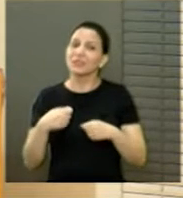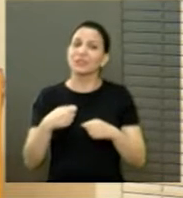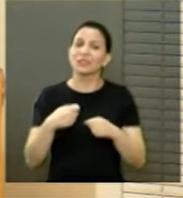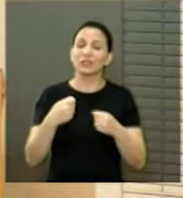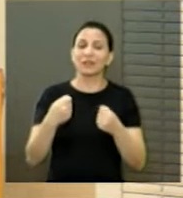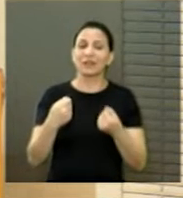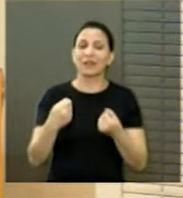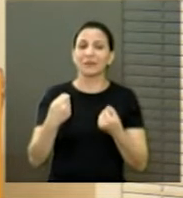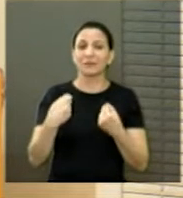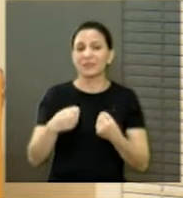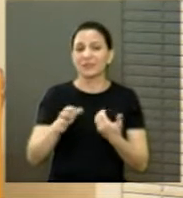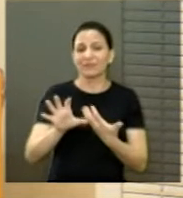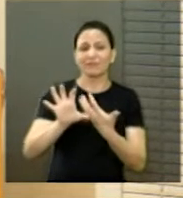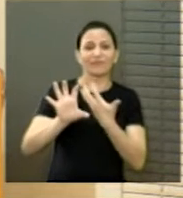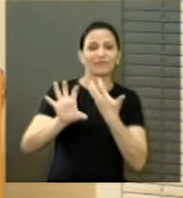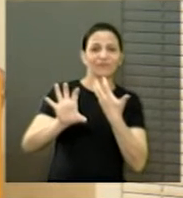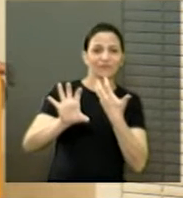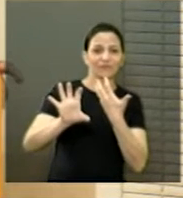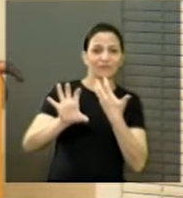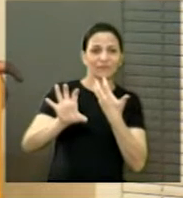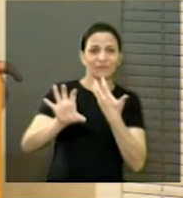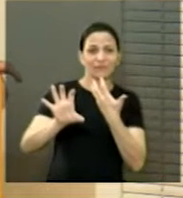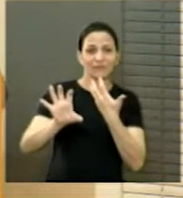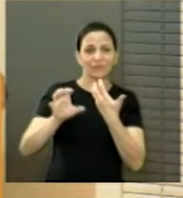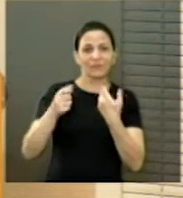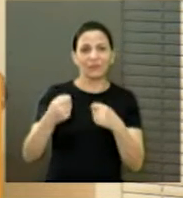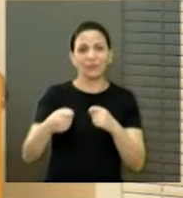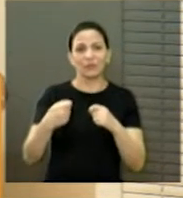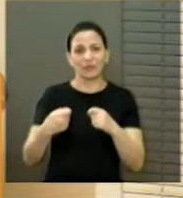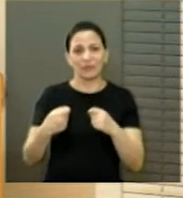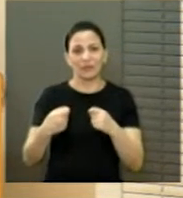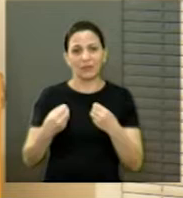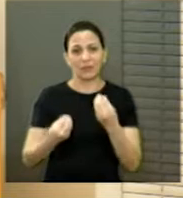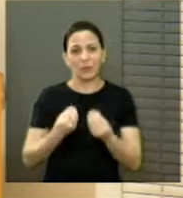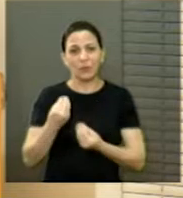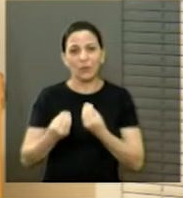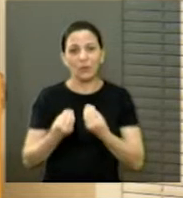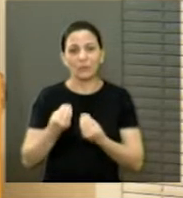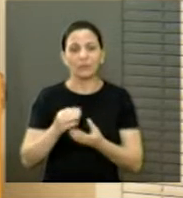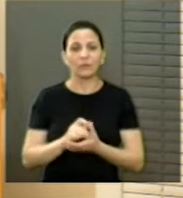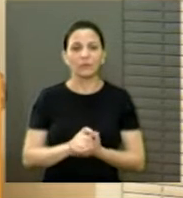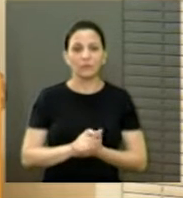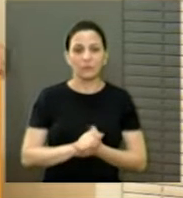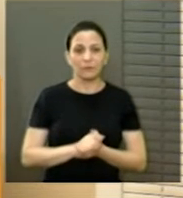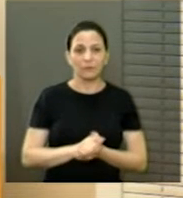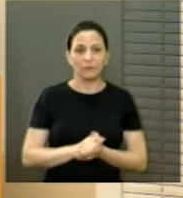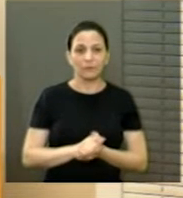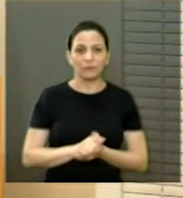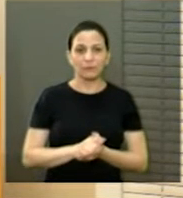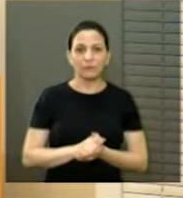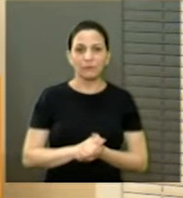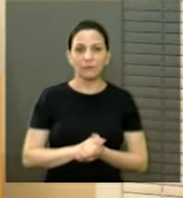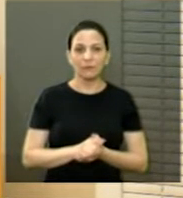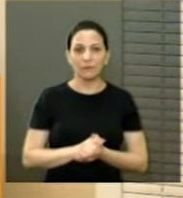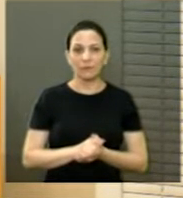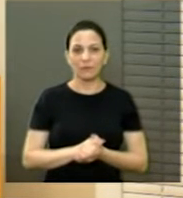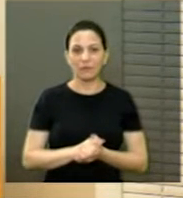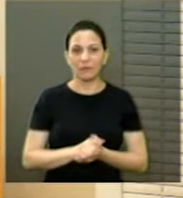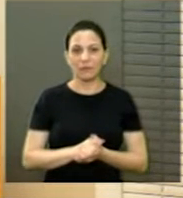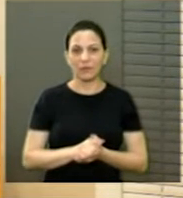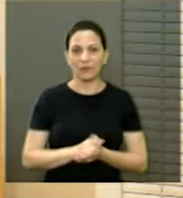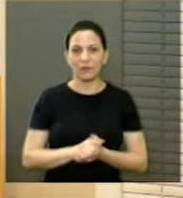via dupla. Então, a gente aplicar o que santamente e